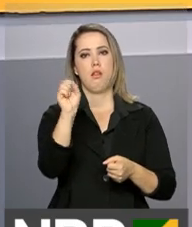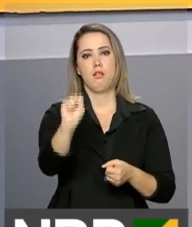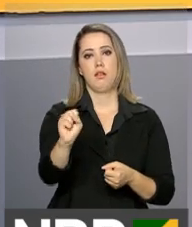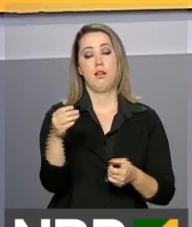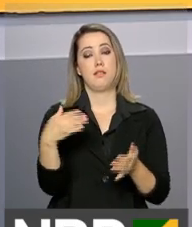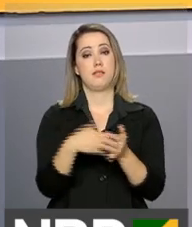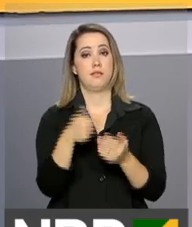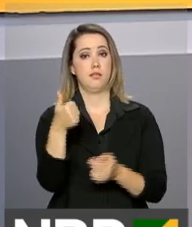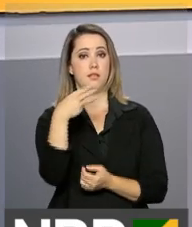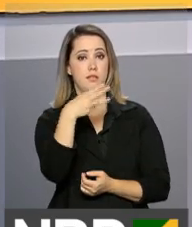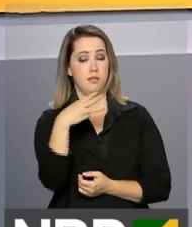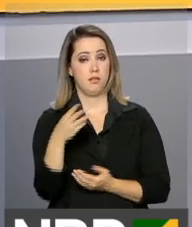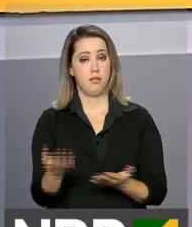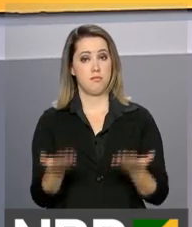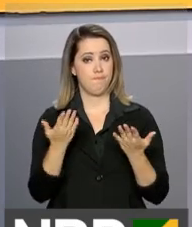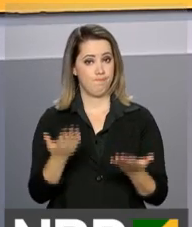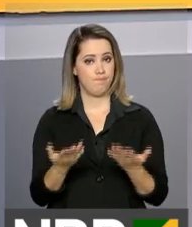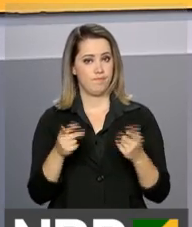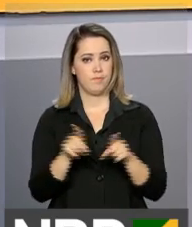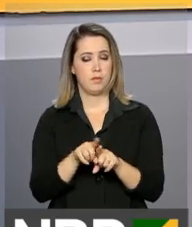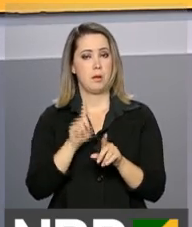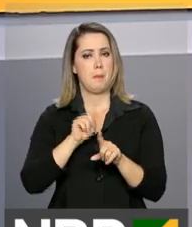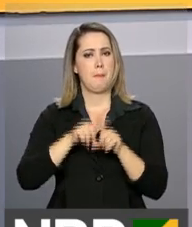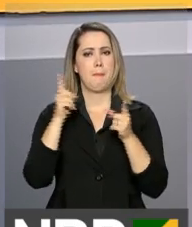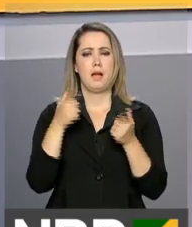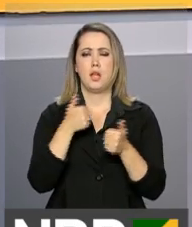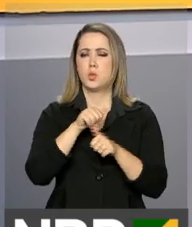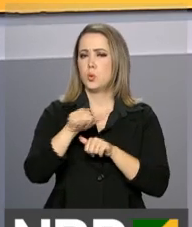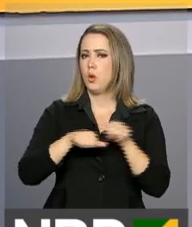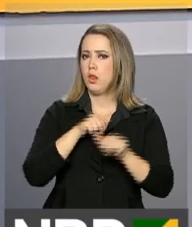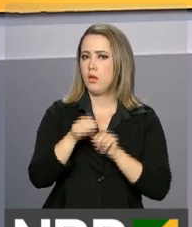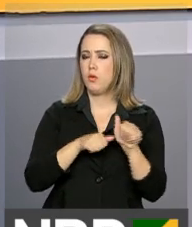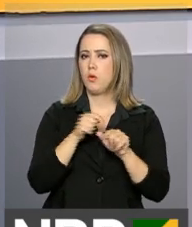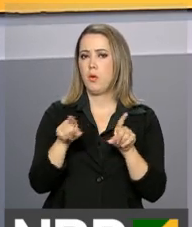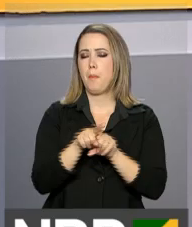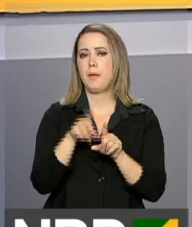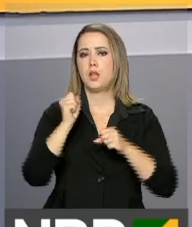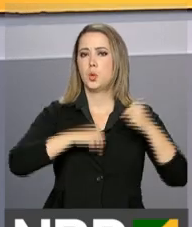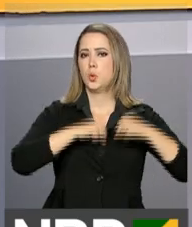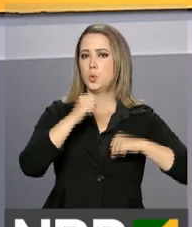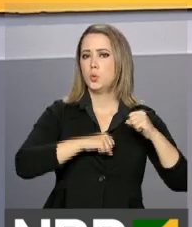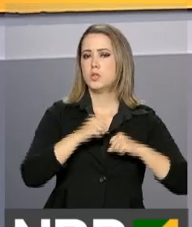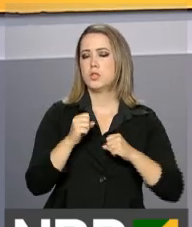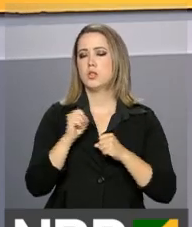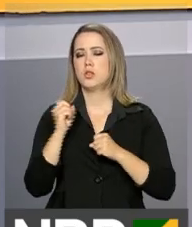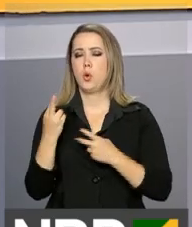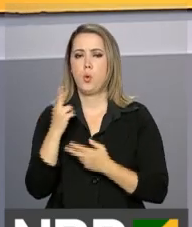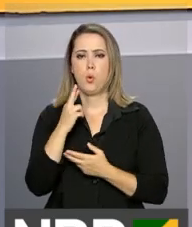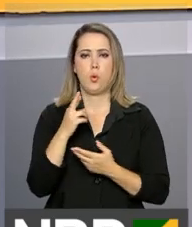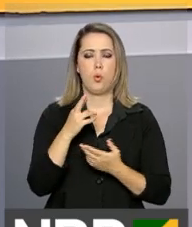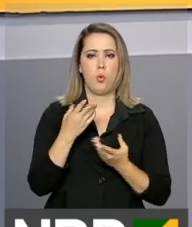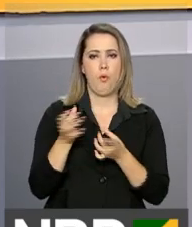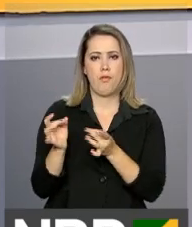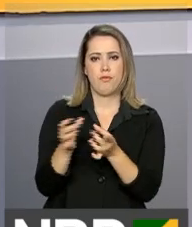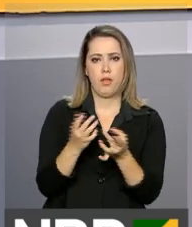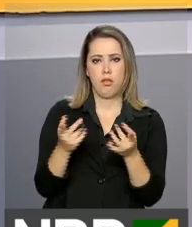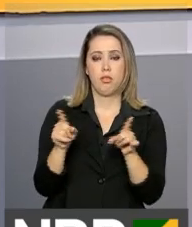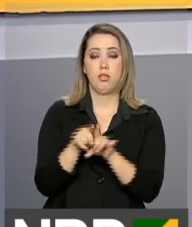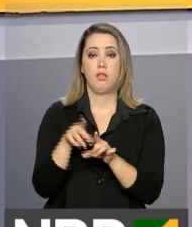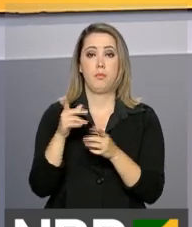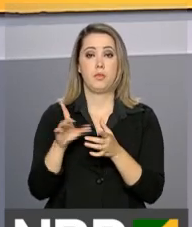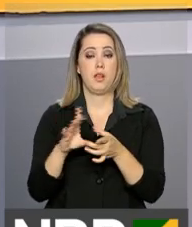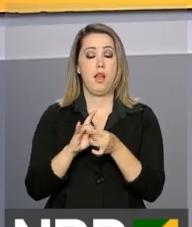com a estatal, a alteração não se aplica ao gás destinado ao uso industrial e comercial. Como a lei brasileira garante